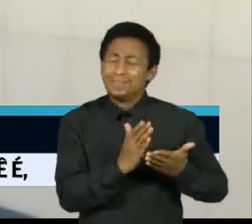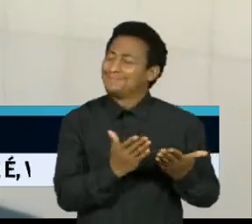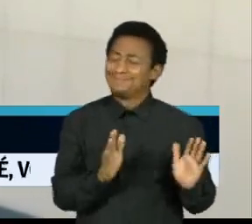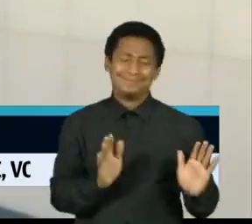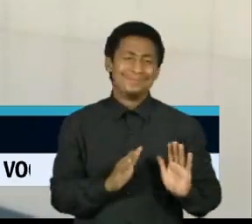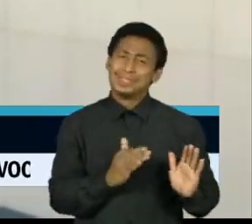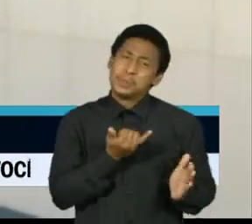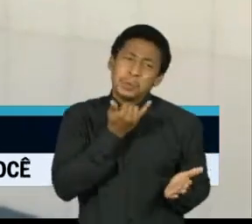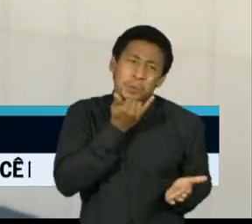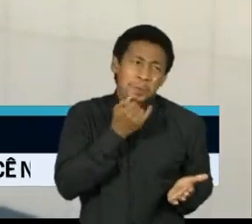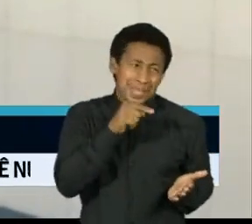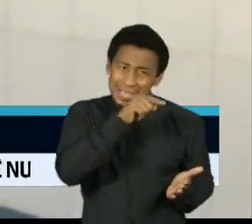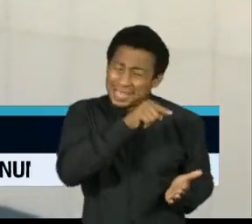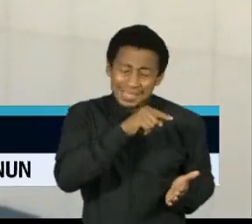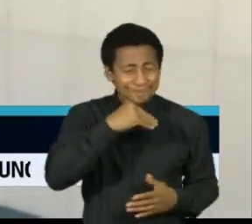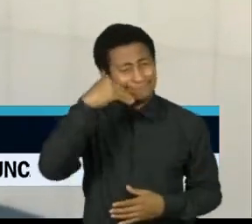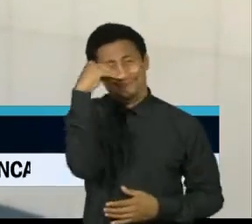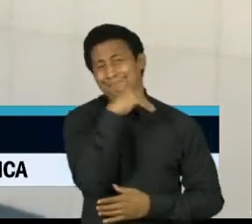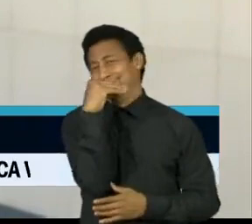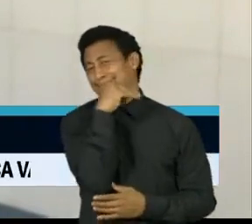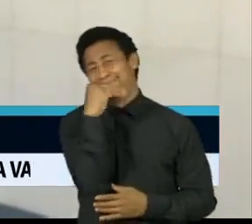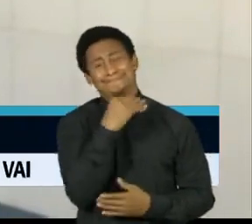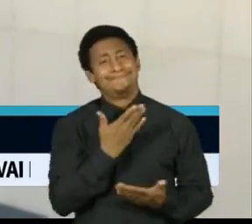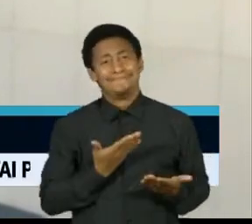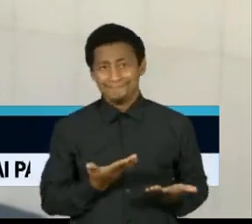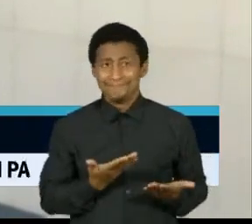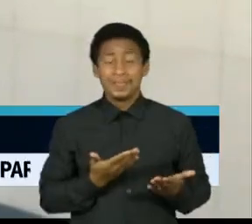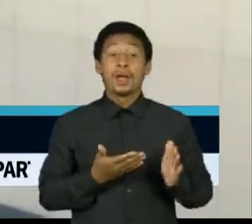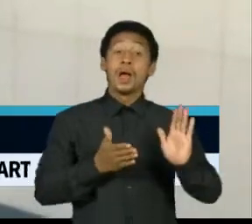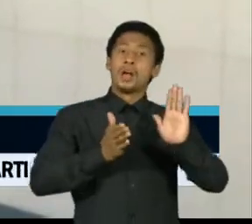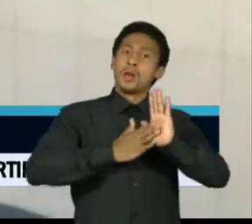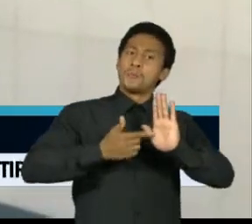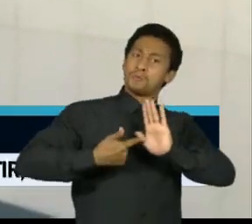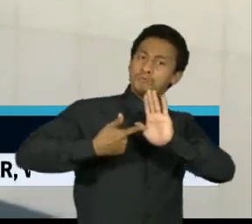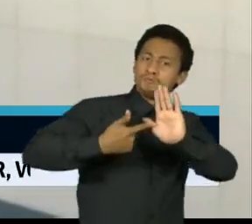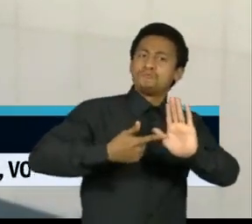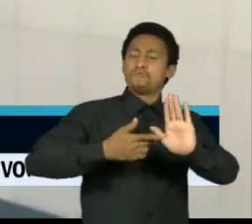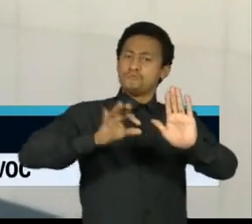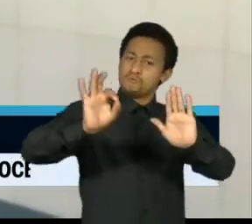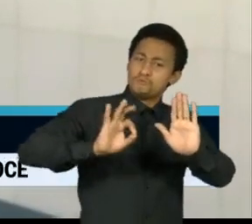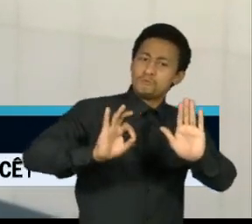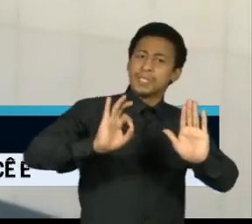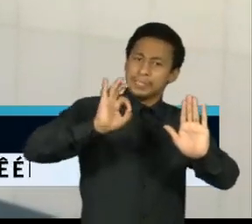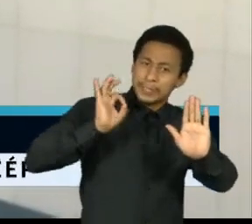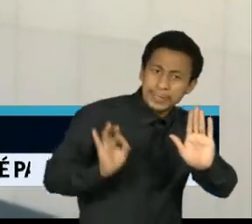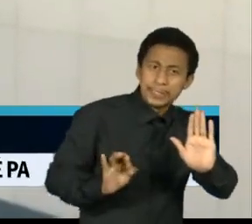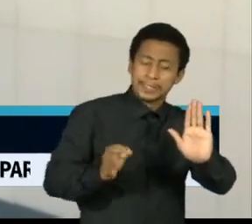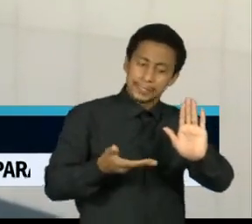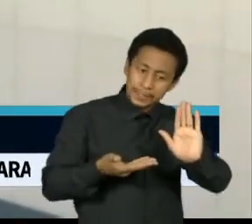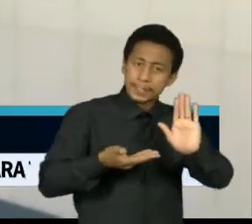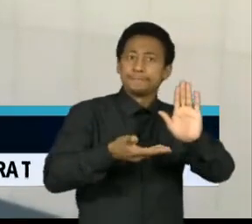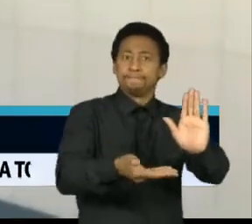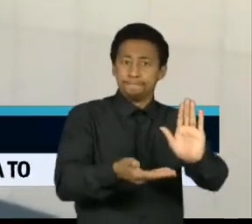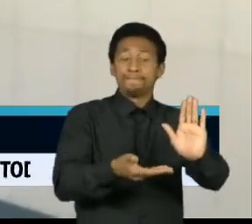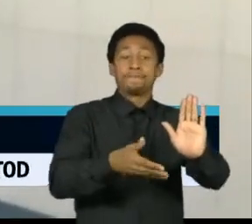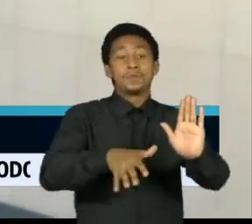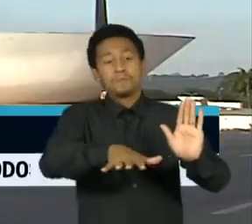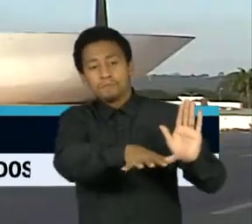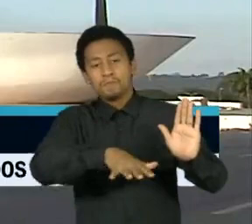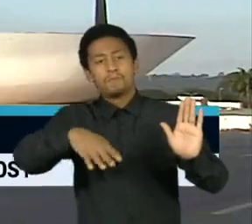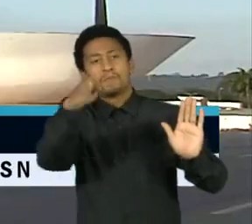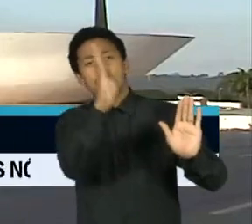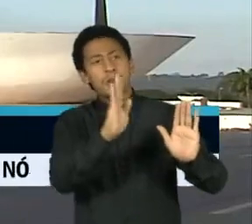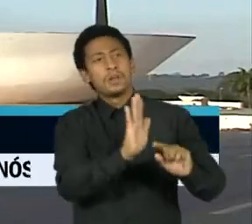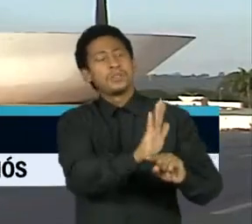a essa altura, porque não foi capaz de apresentar um projeto concreto para o Brasil.